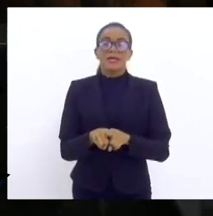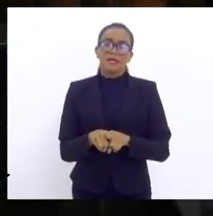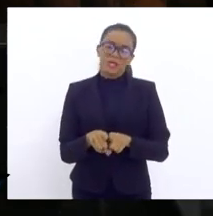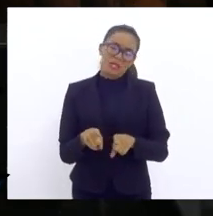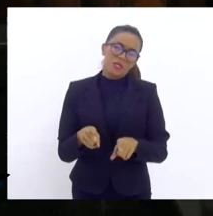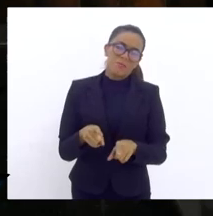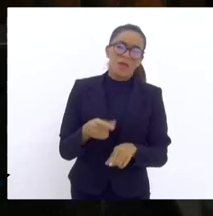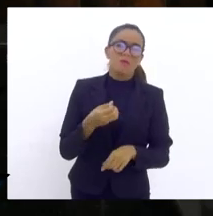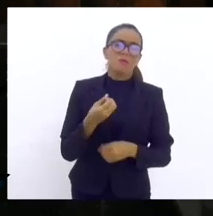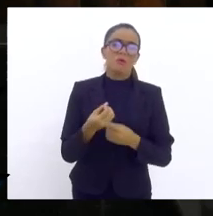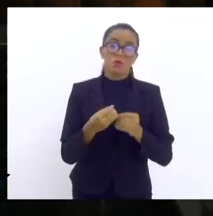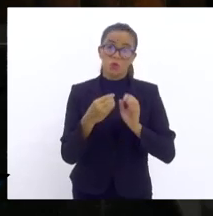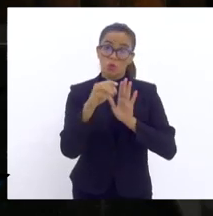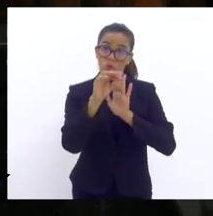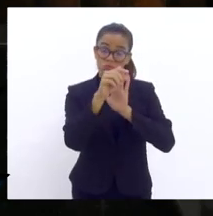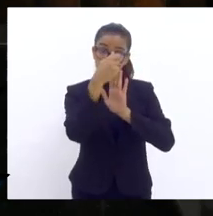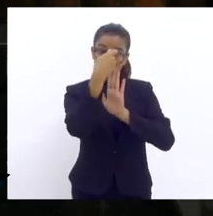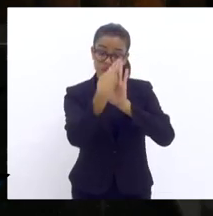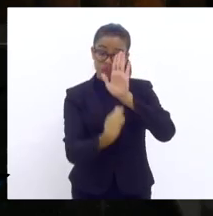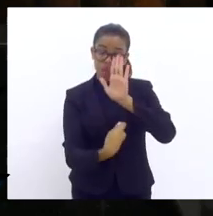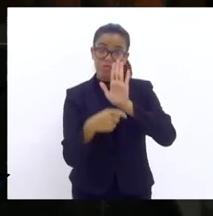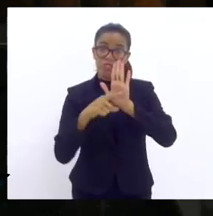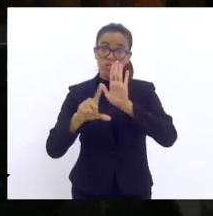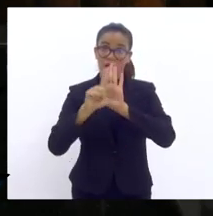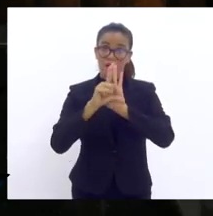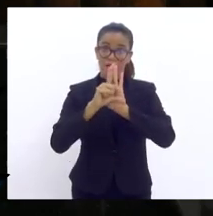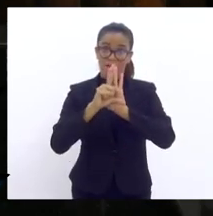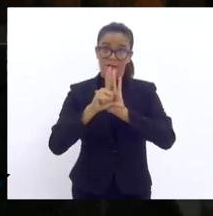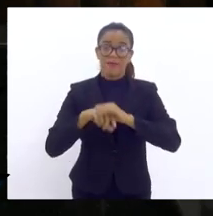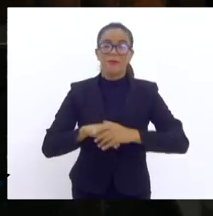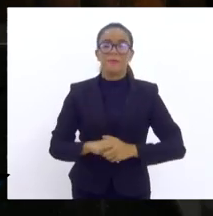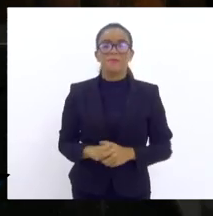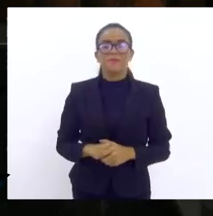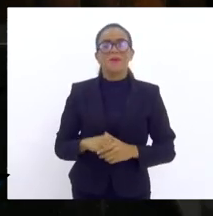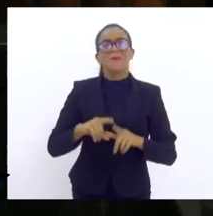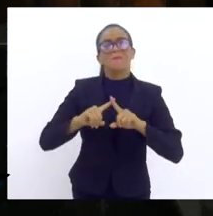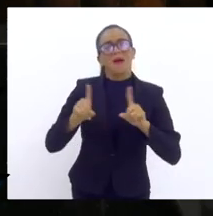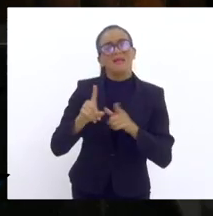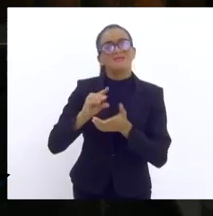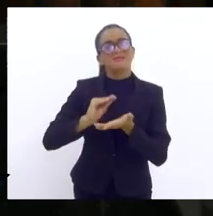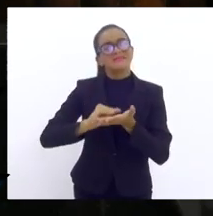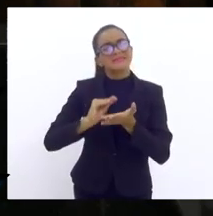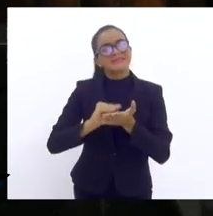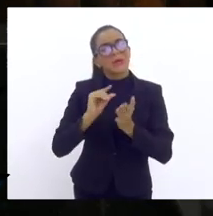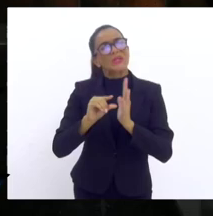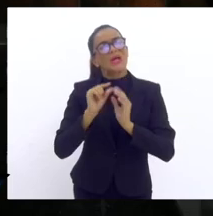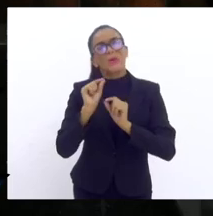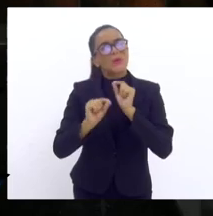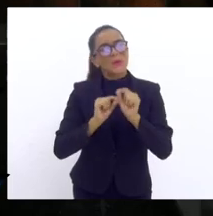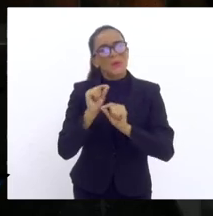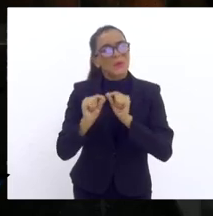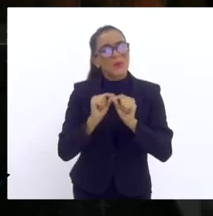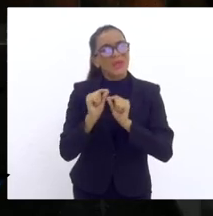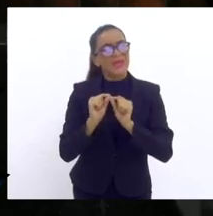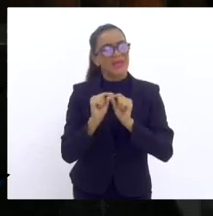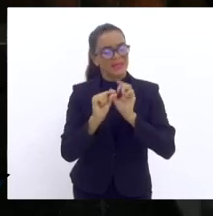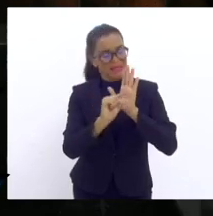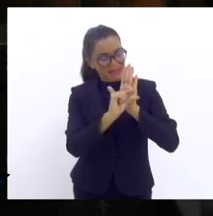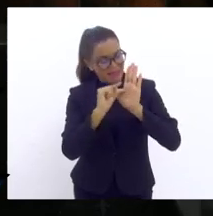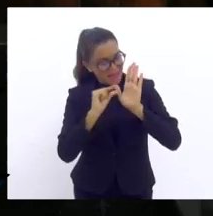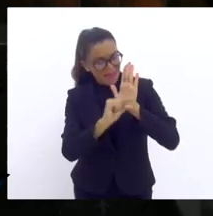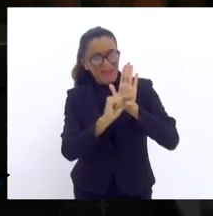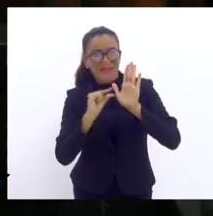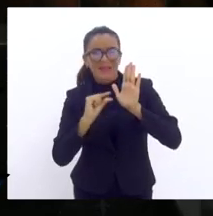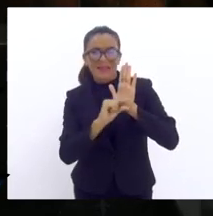definido no texto da lei. Mas faltava aqui um dispositivo na lei